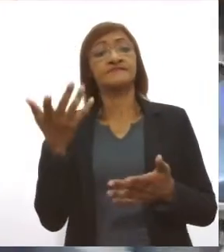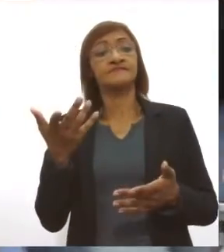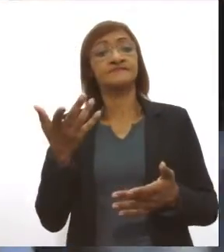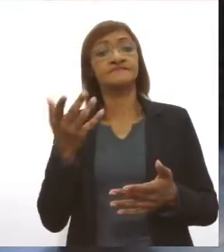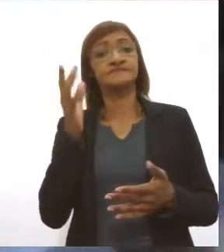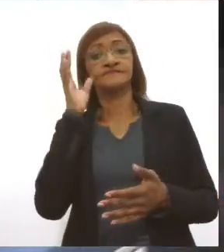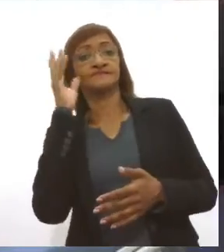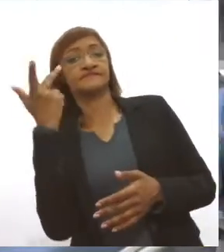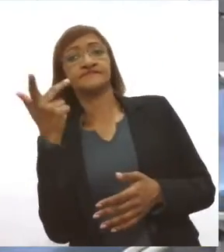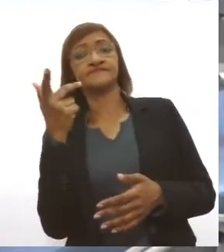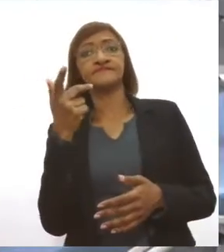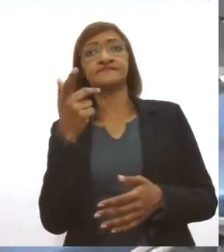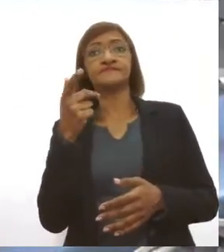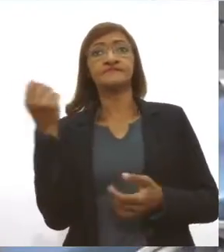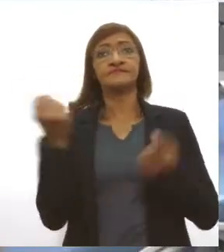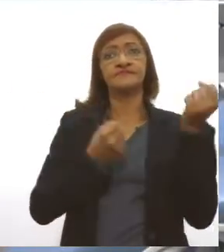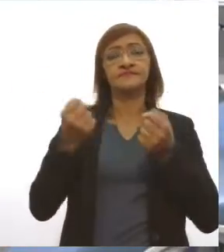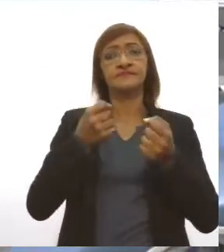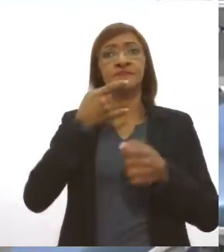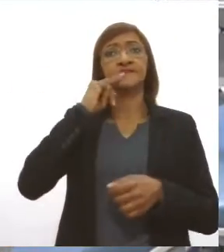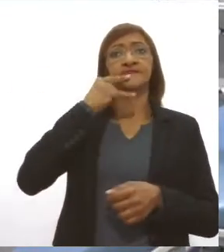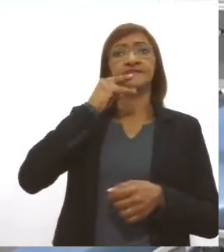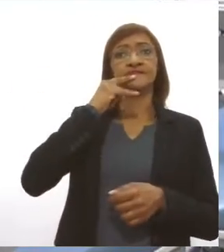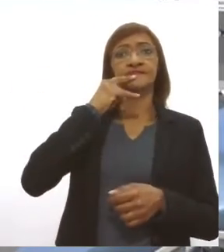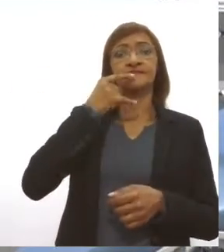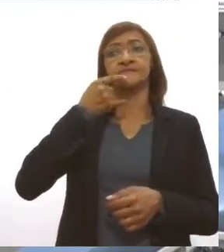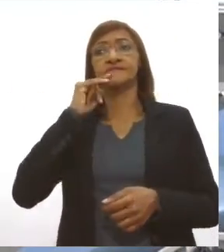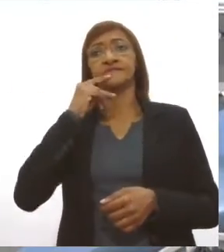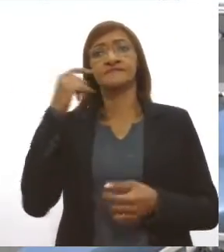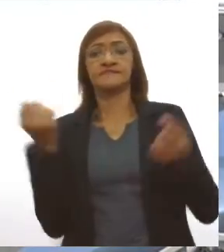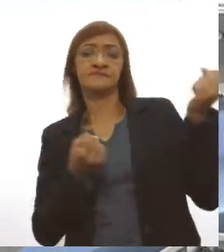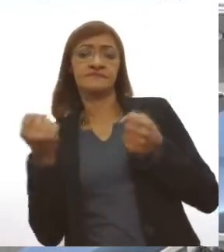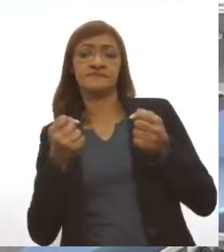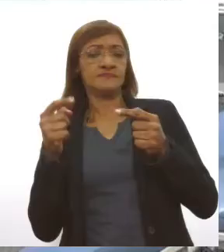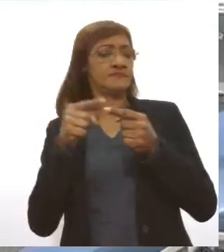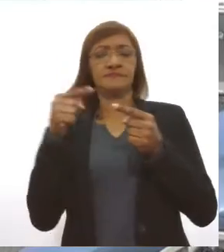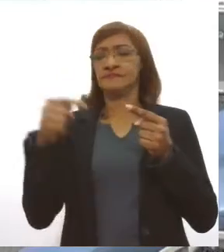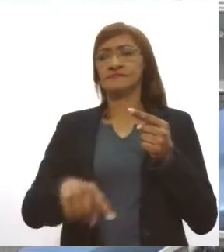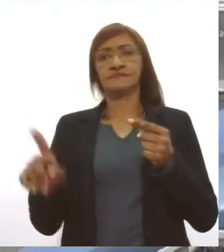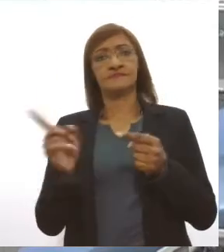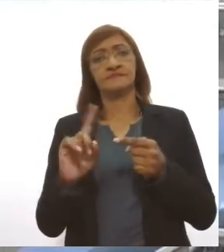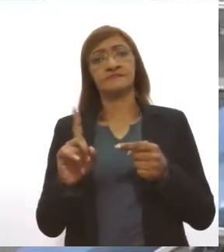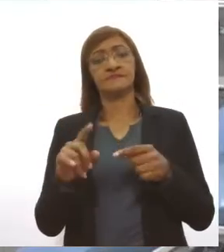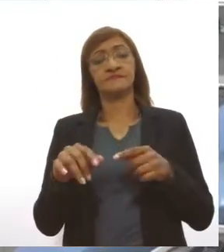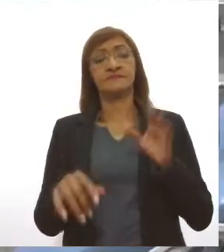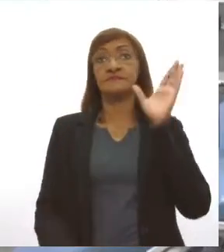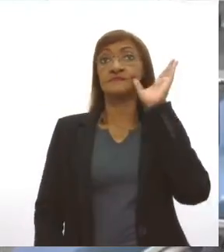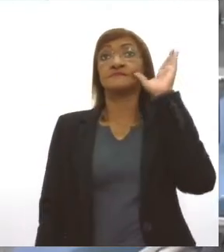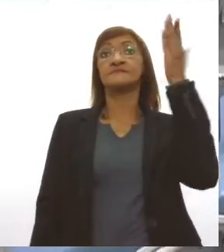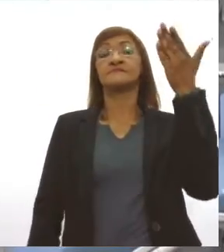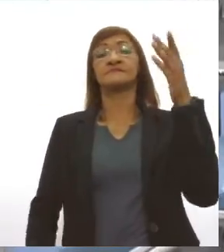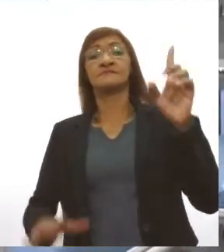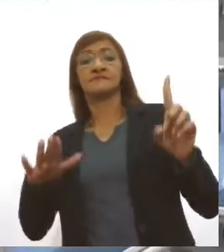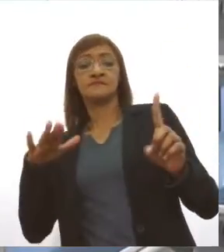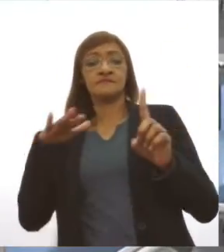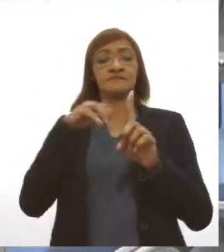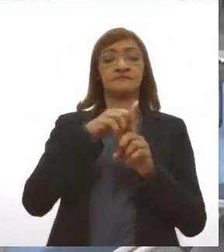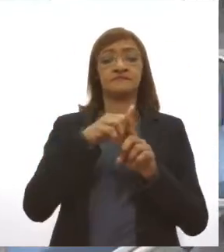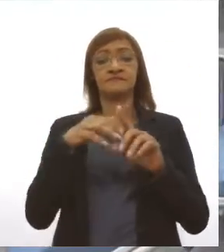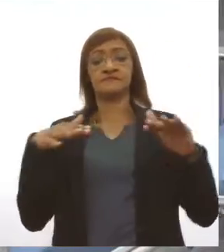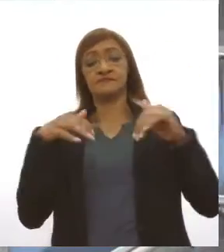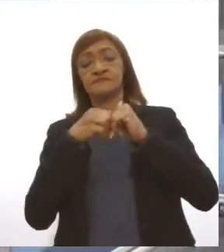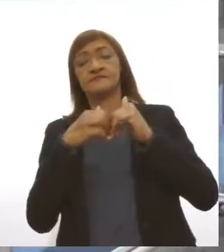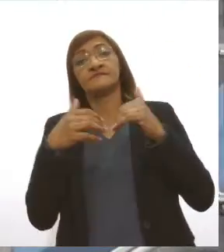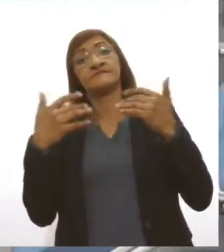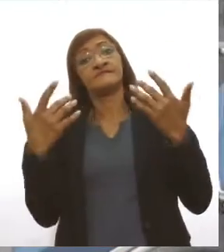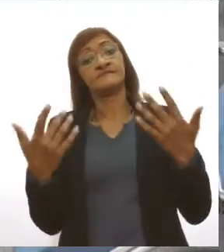dirigir, beber, beber e dirigir não combina, pode gerar acidentes, pode gerar acidentes graves com necessidade